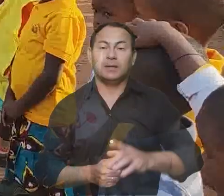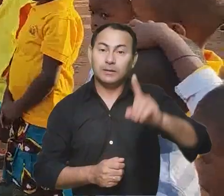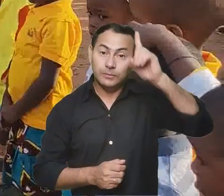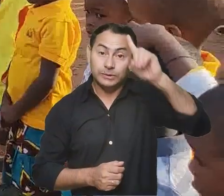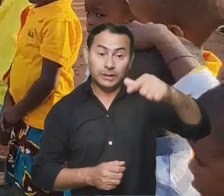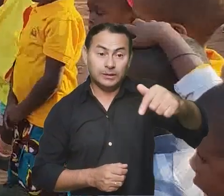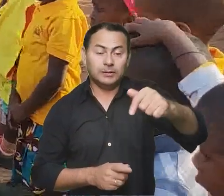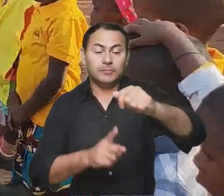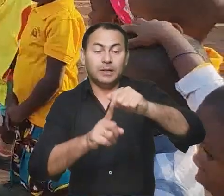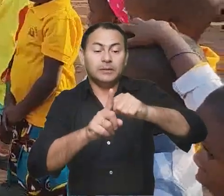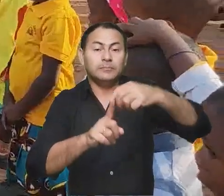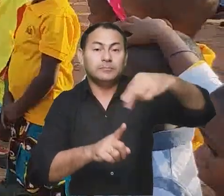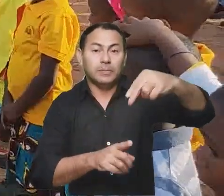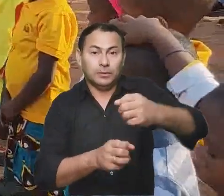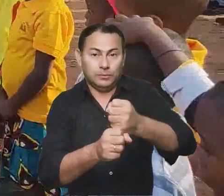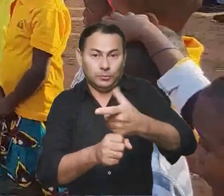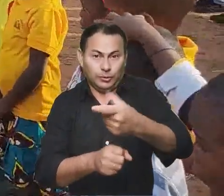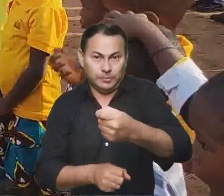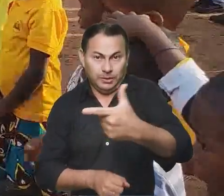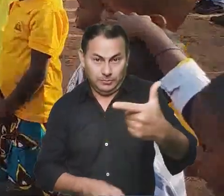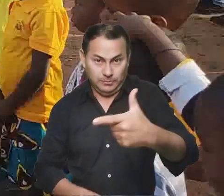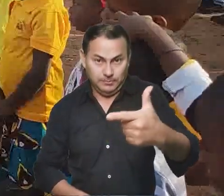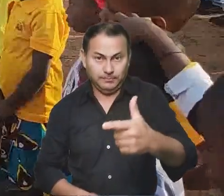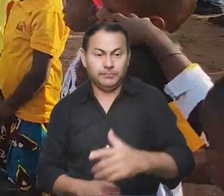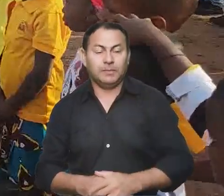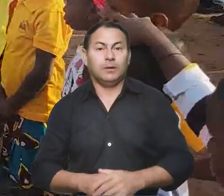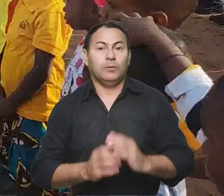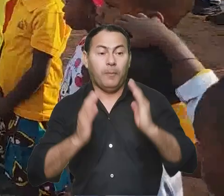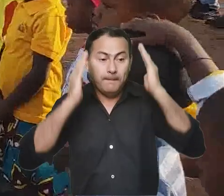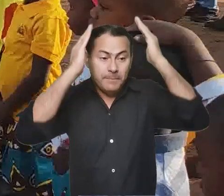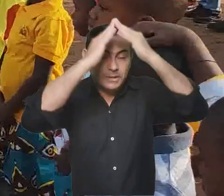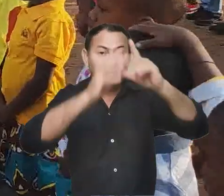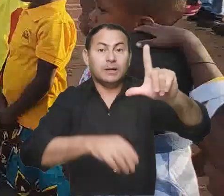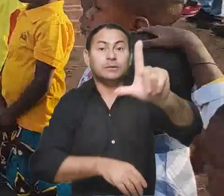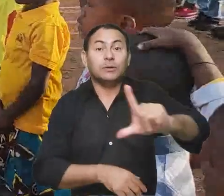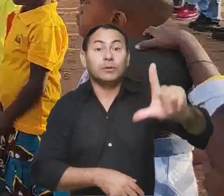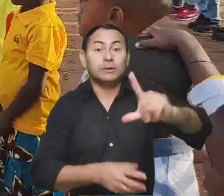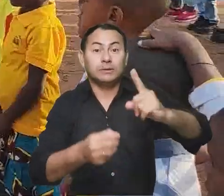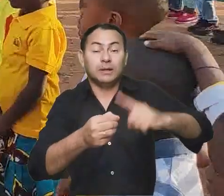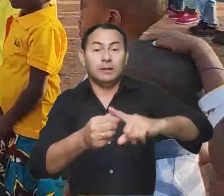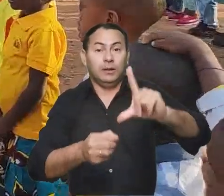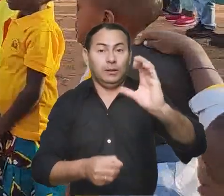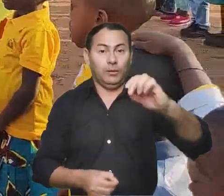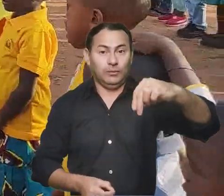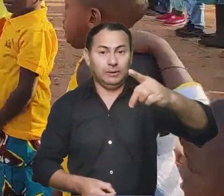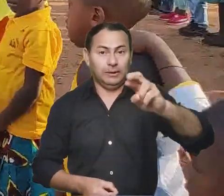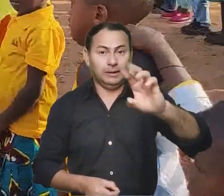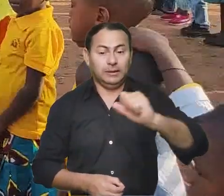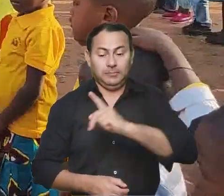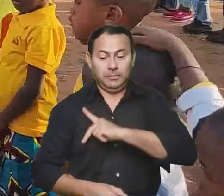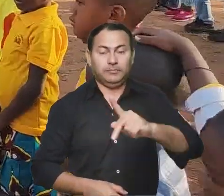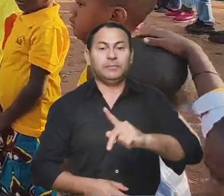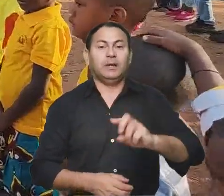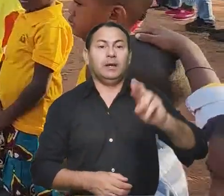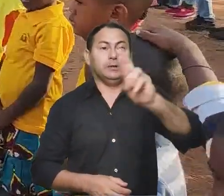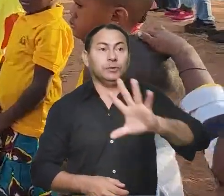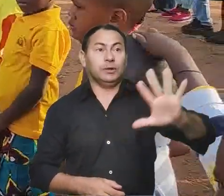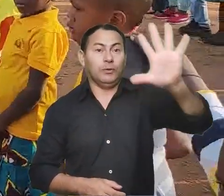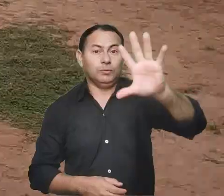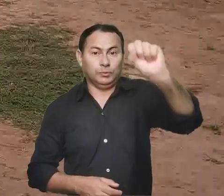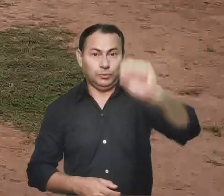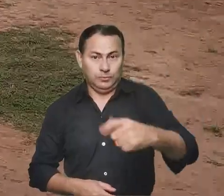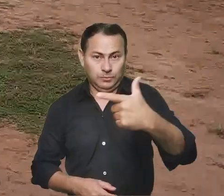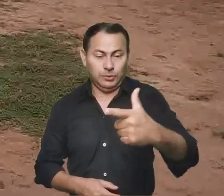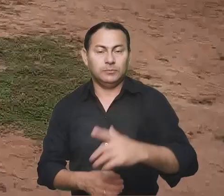No dia 7 de novembro de 2022, o arcebispo de Londrina e presidente do Regional Sul 2 da